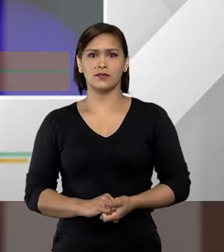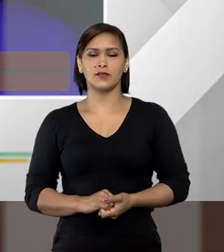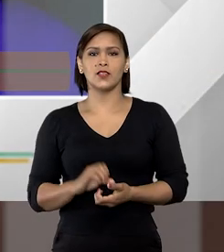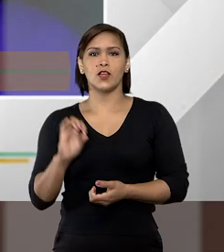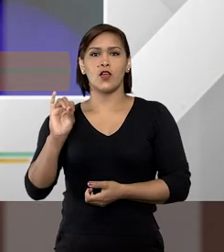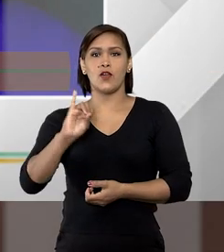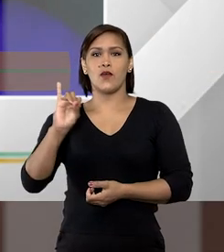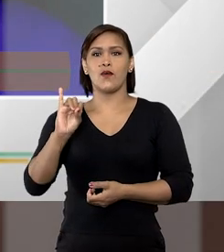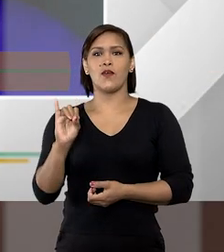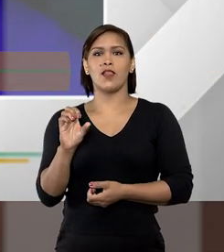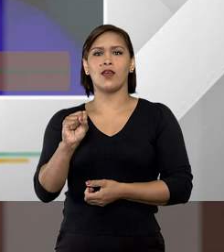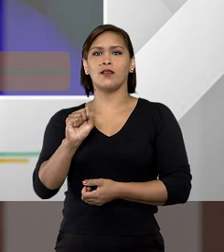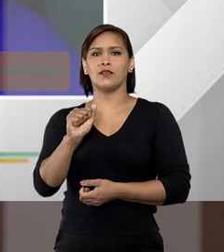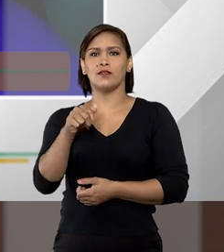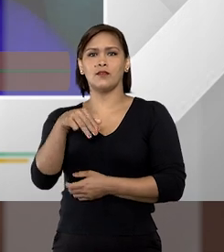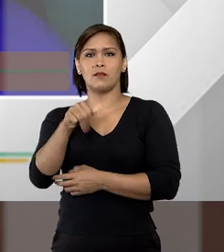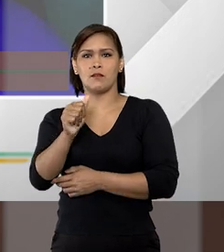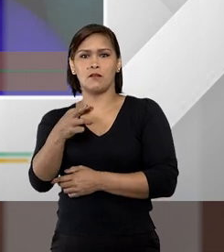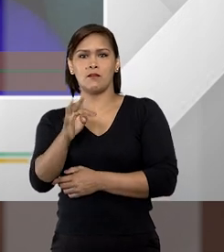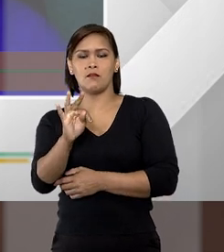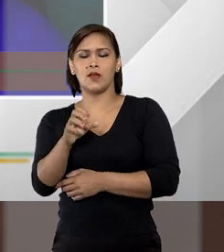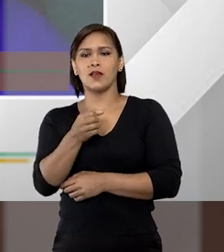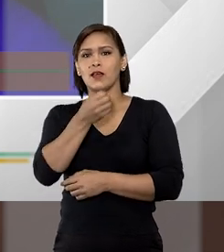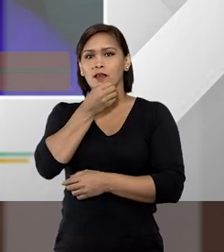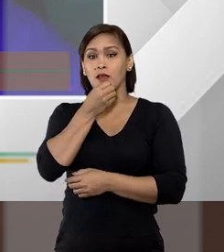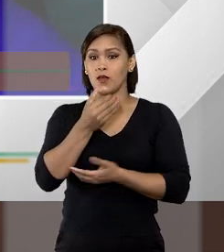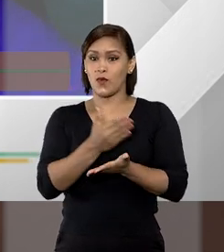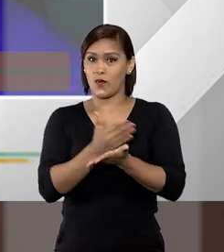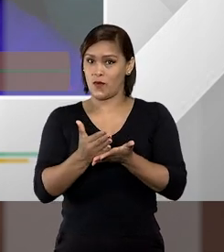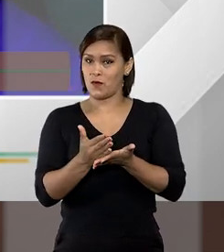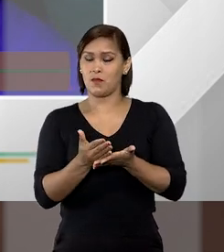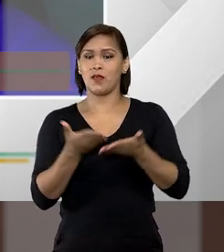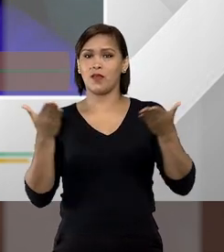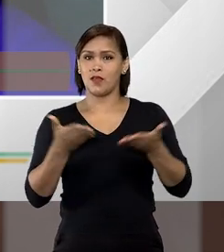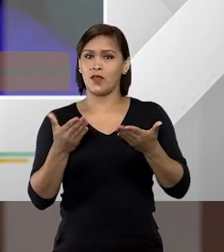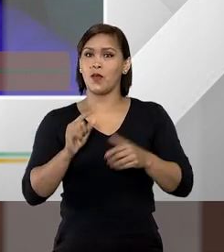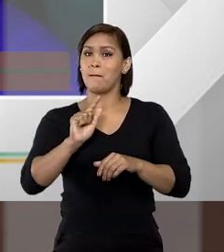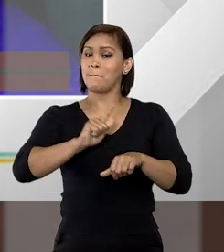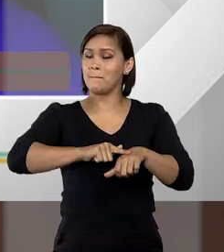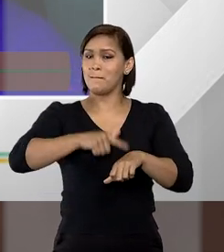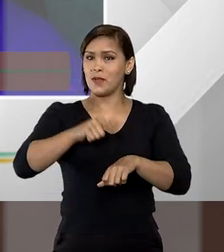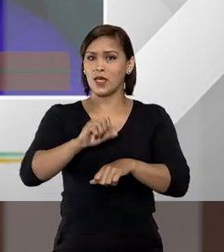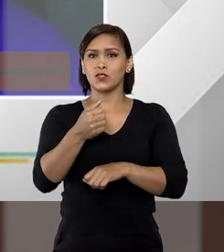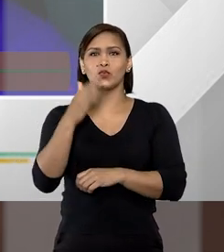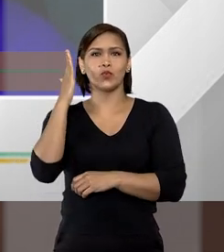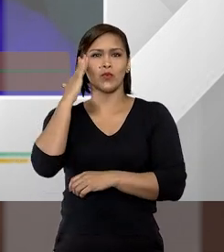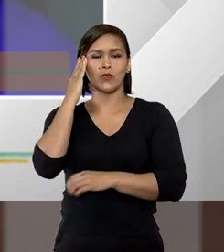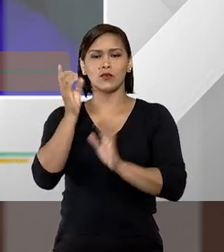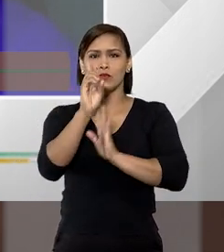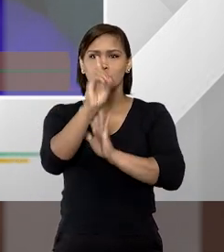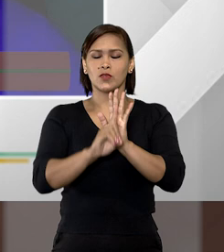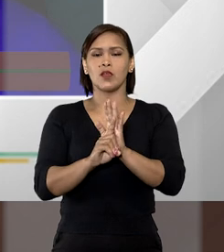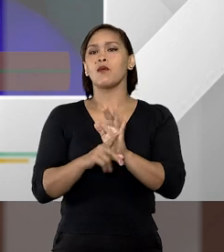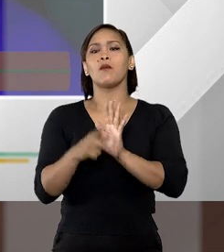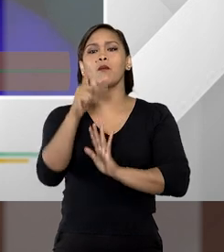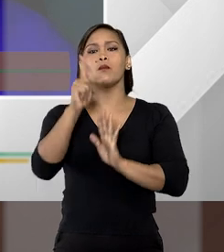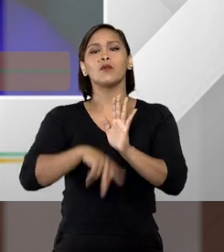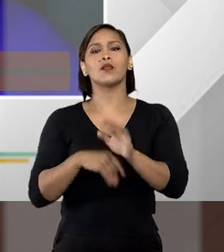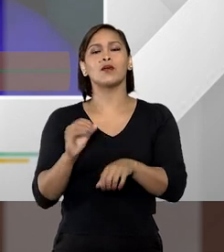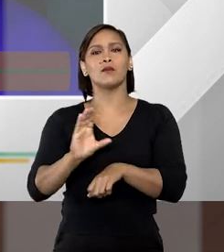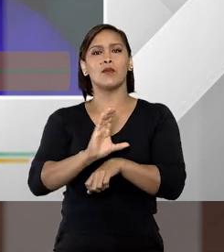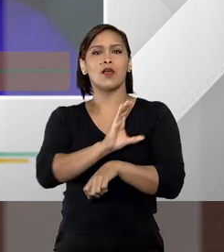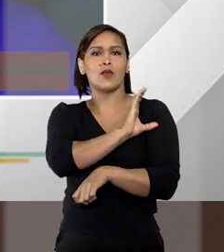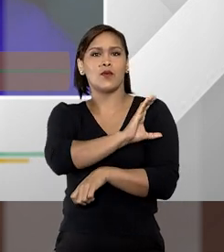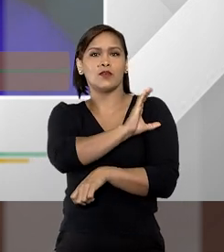Olá, eu sou Samanta Peçanha e começa agora mais um Entender Direito, um programa da